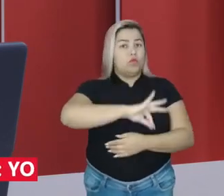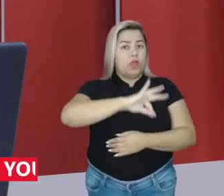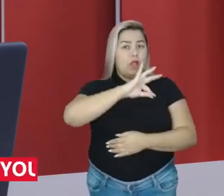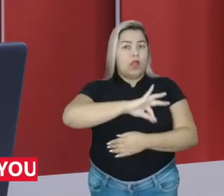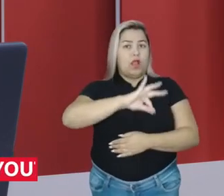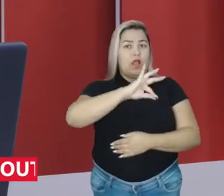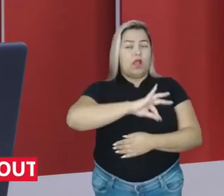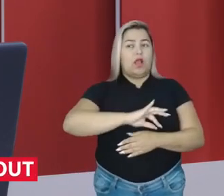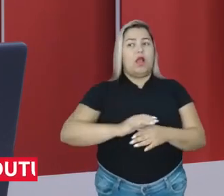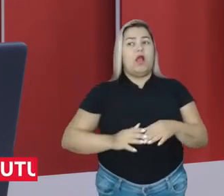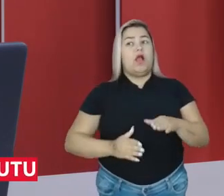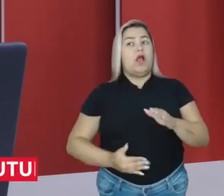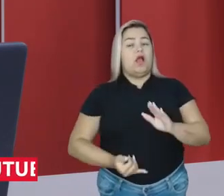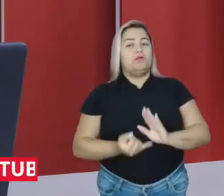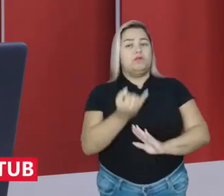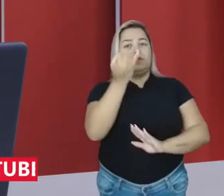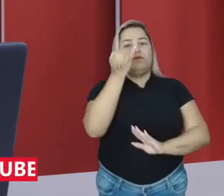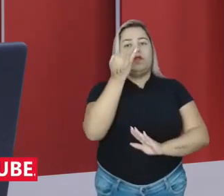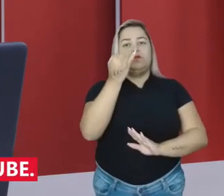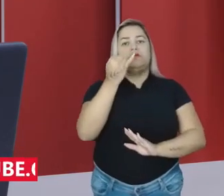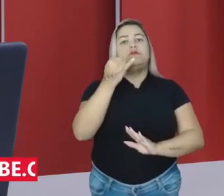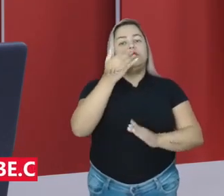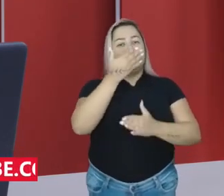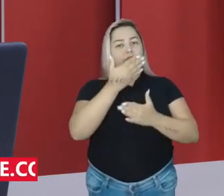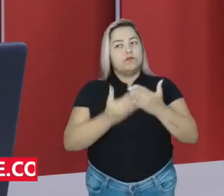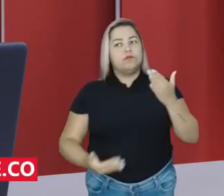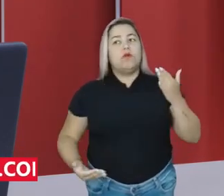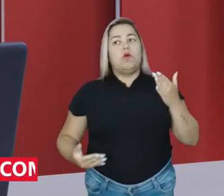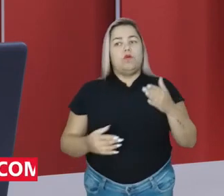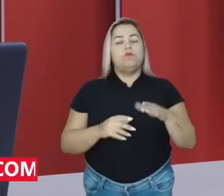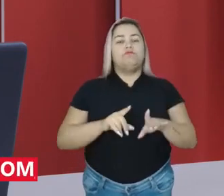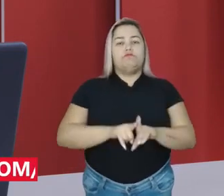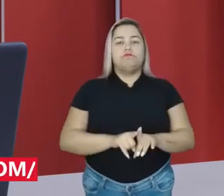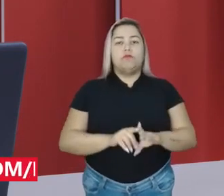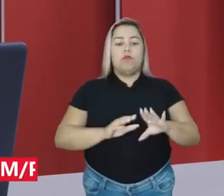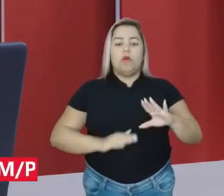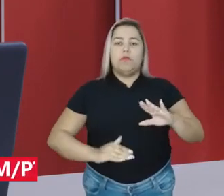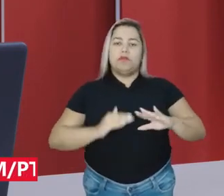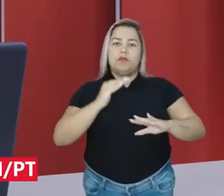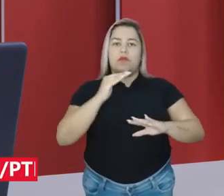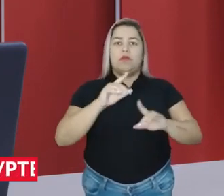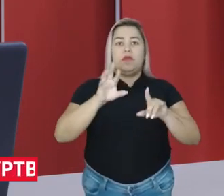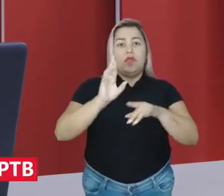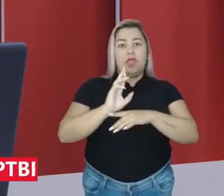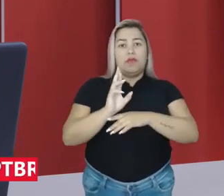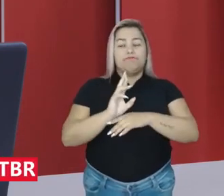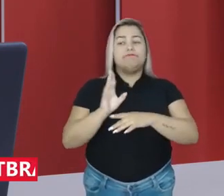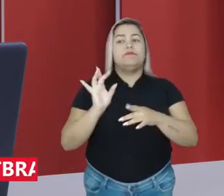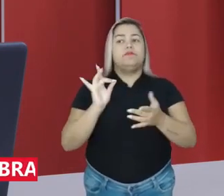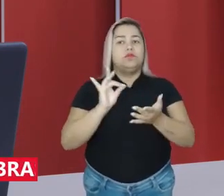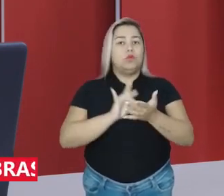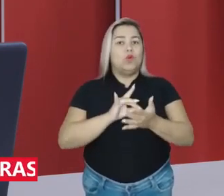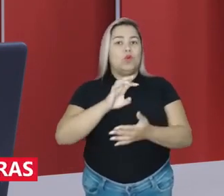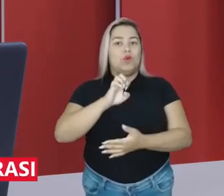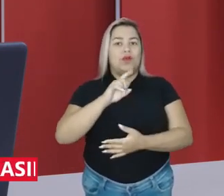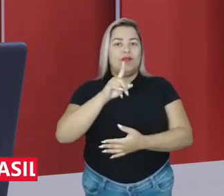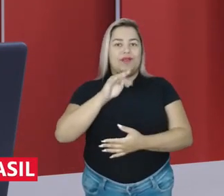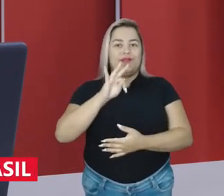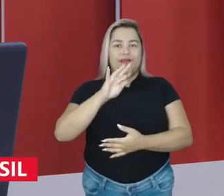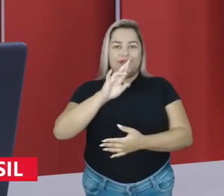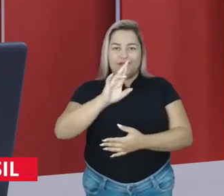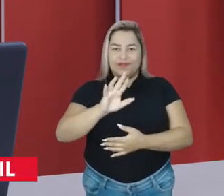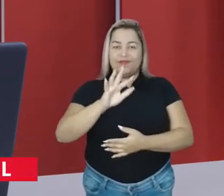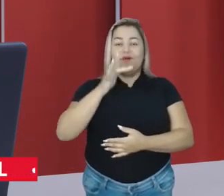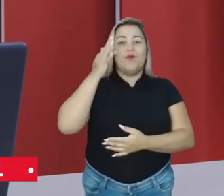acima da inflação, não só compensando as perdas, mas um aumento real mesmo. O editor do portal de notícias do PT, Fernando